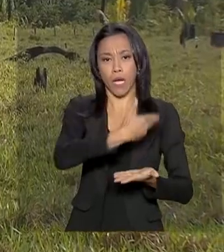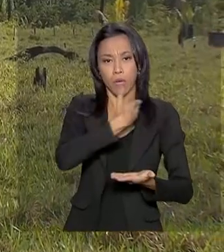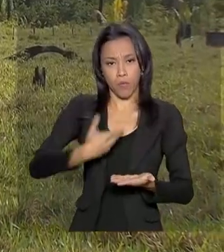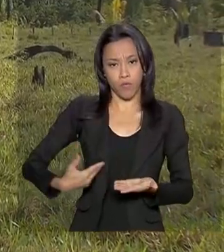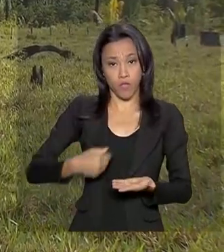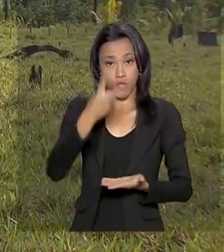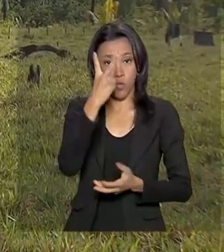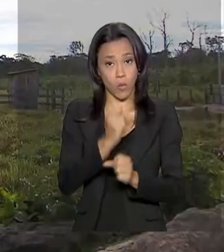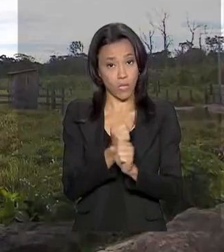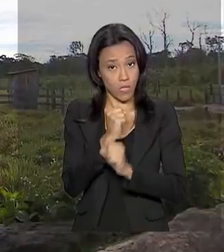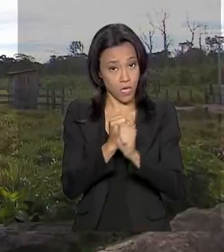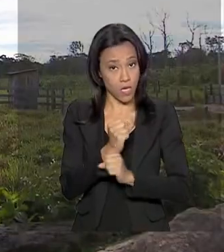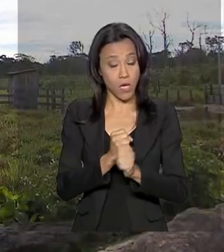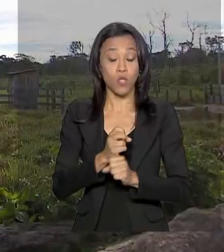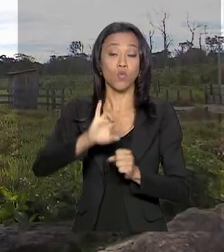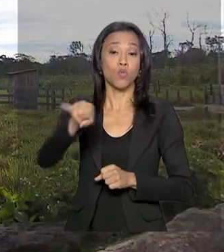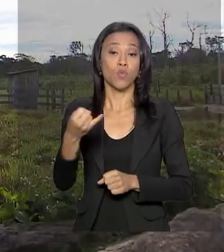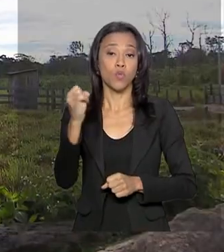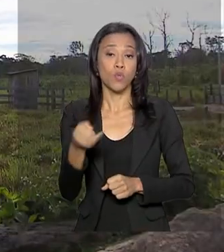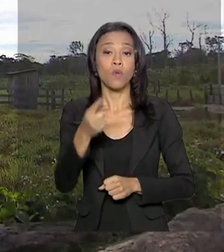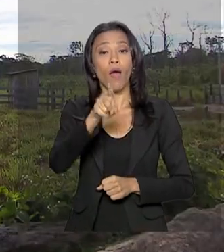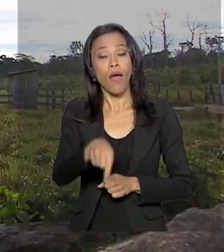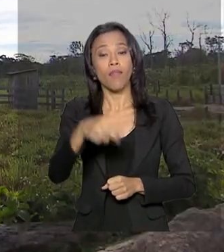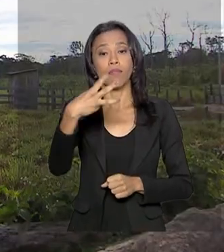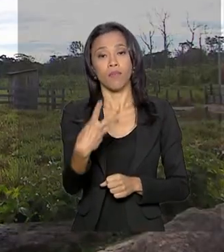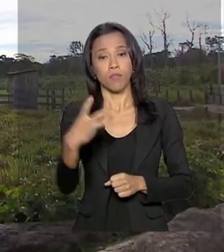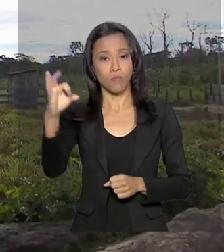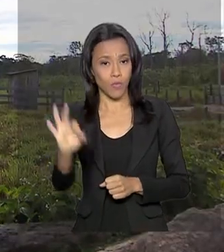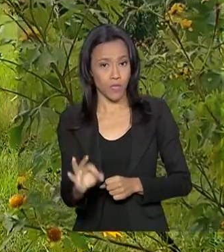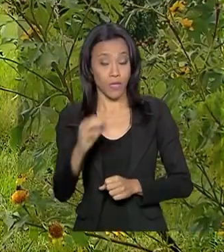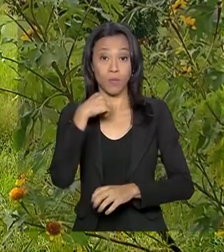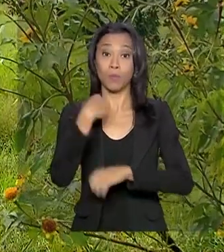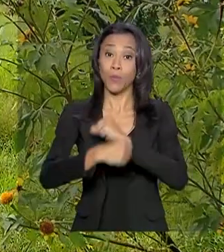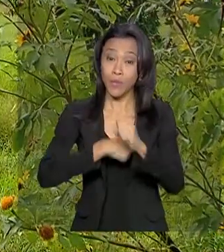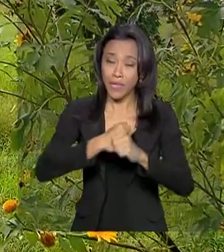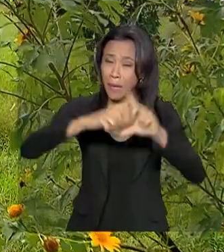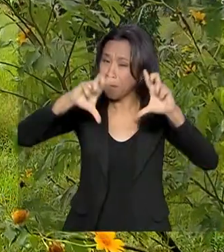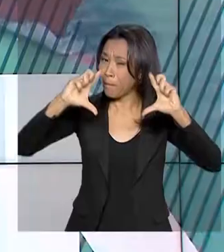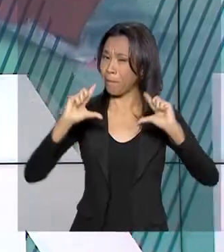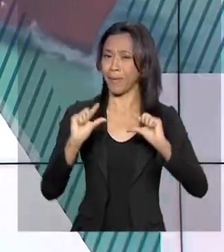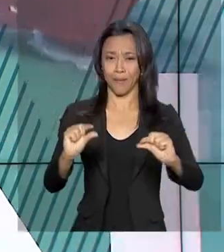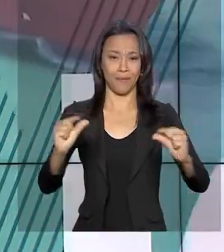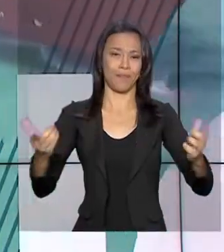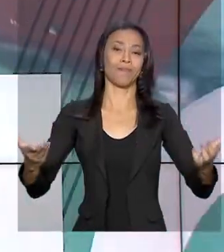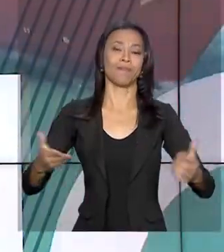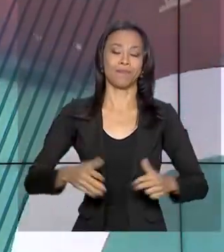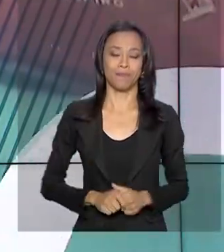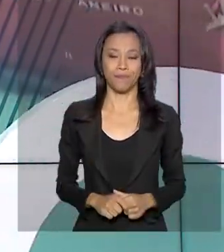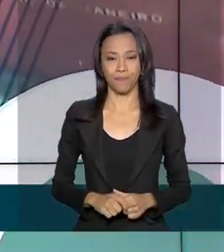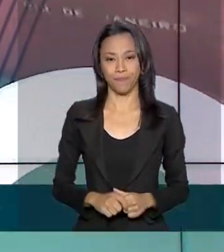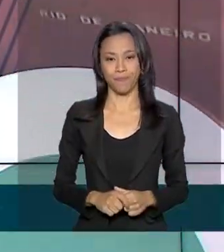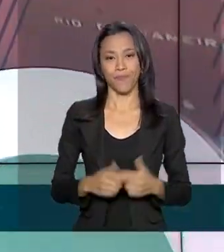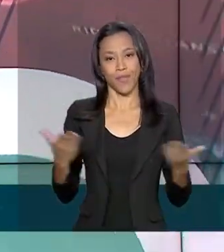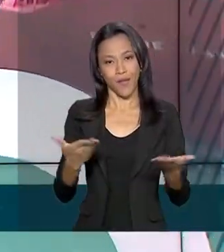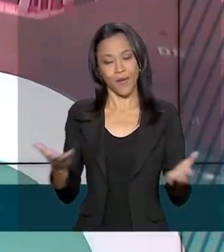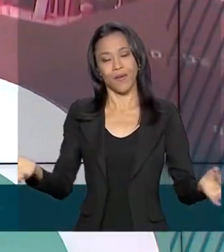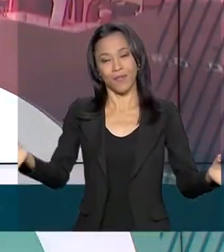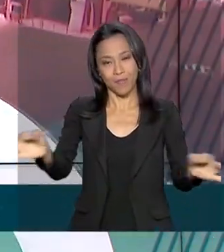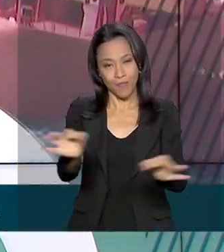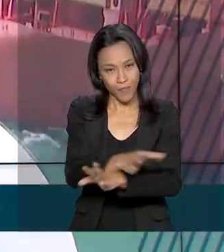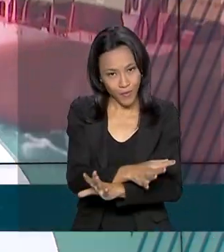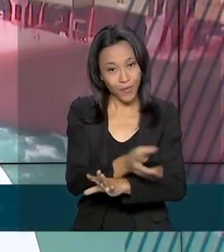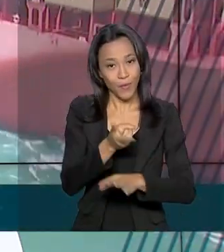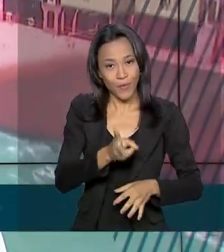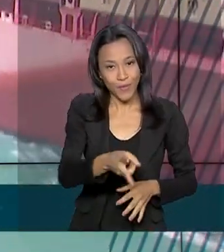taxa de juros é de 3% ao ano, a menor taxa do PRONAF. E o governo agora fica por